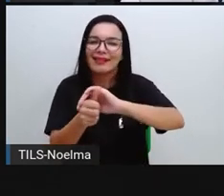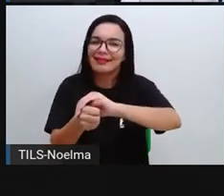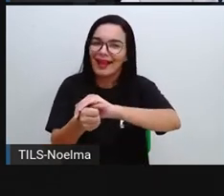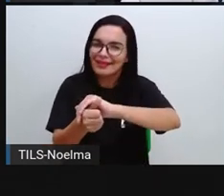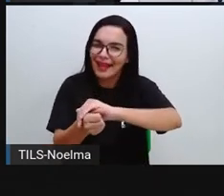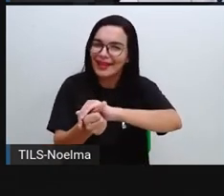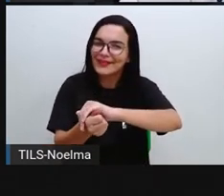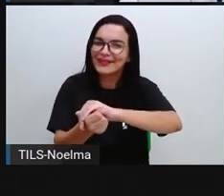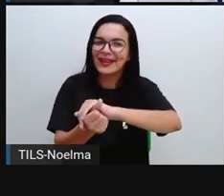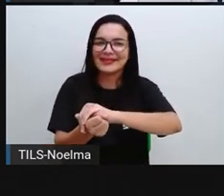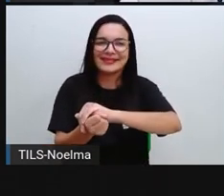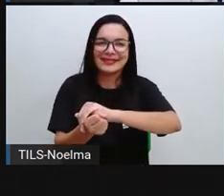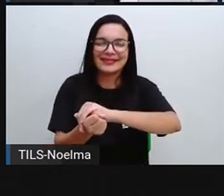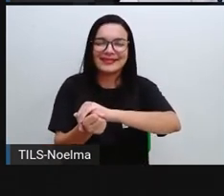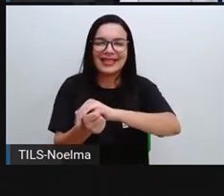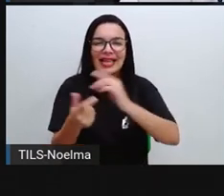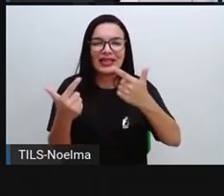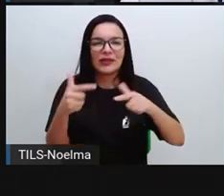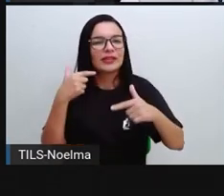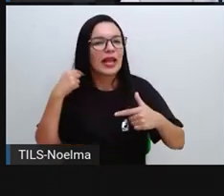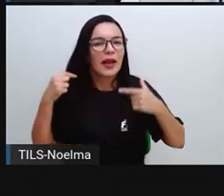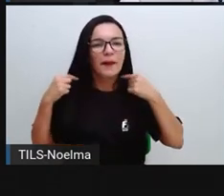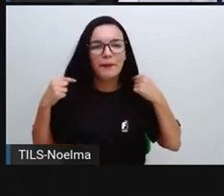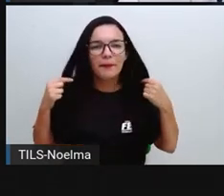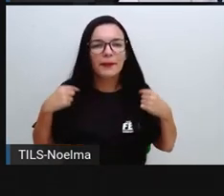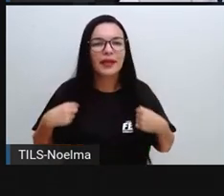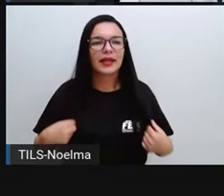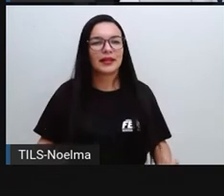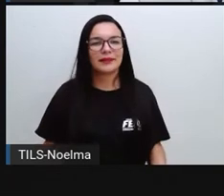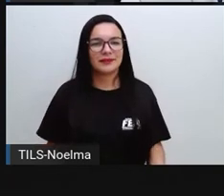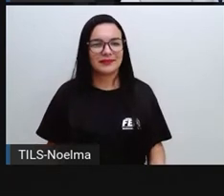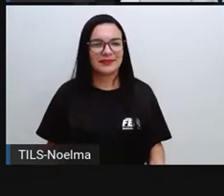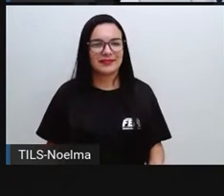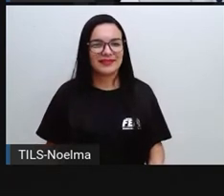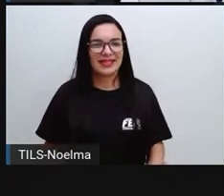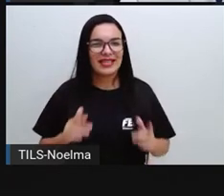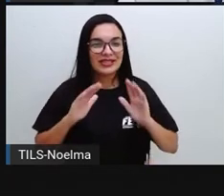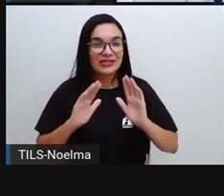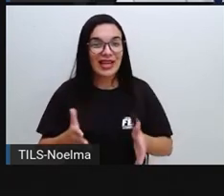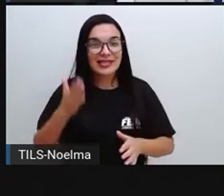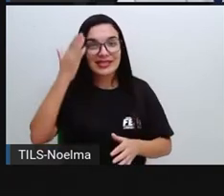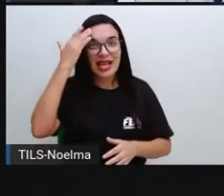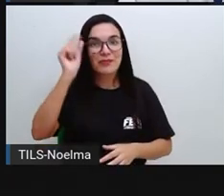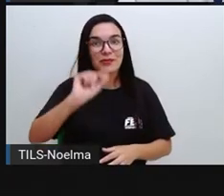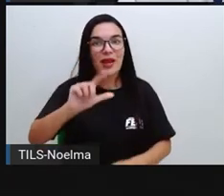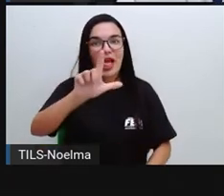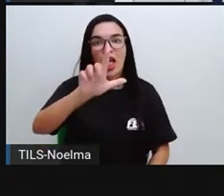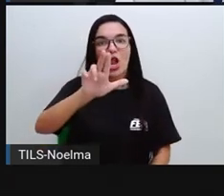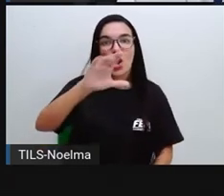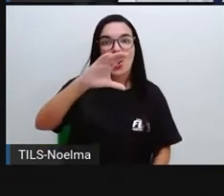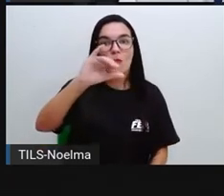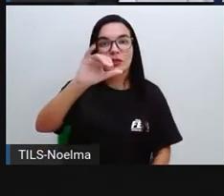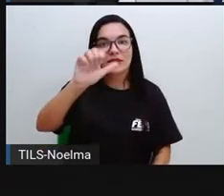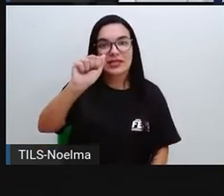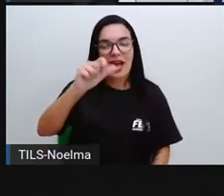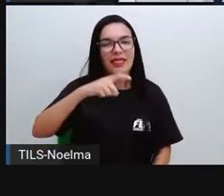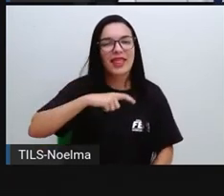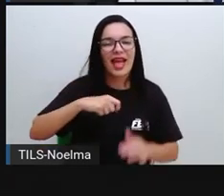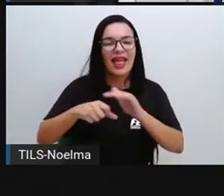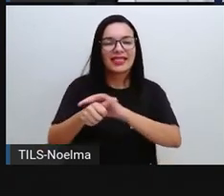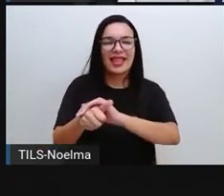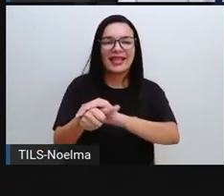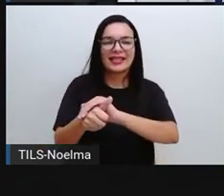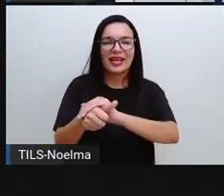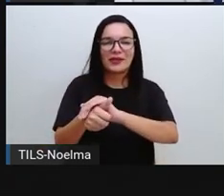a tartaruga, tá? Então, a gente já sabe que Lúcia tem a tartaruga.